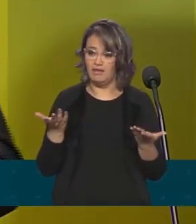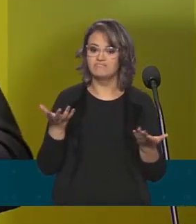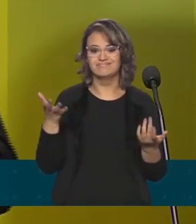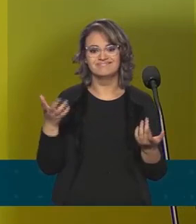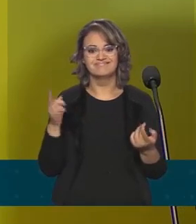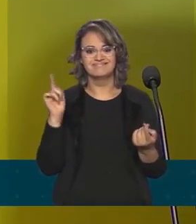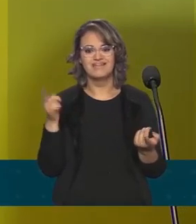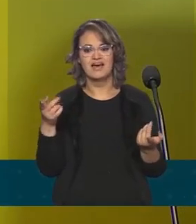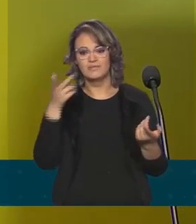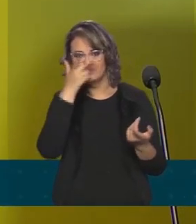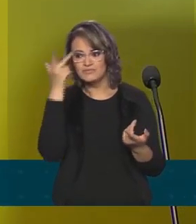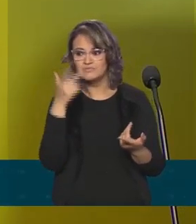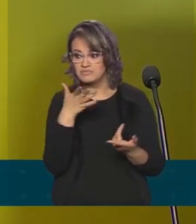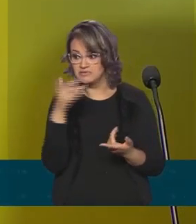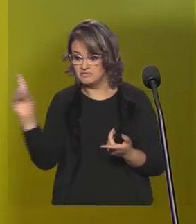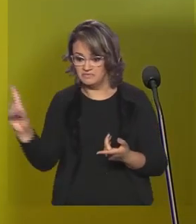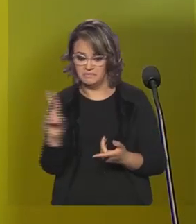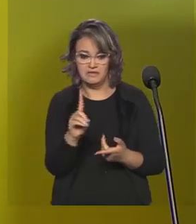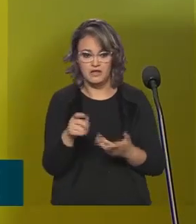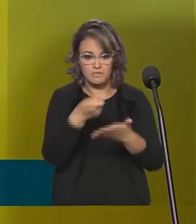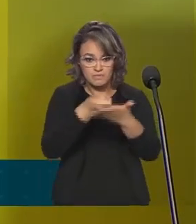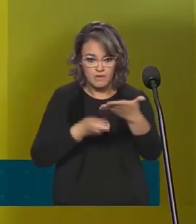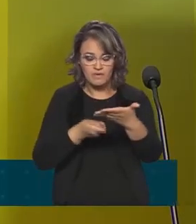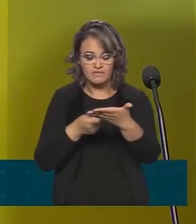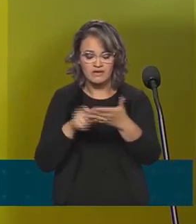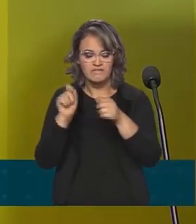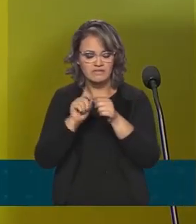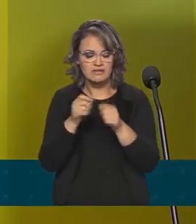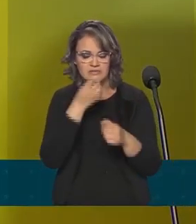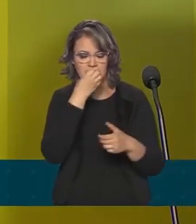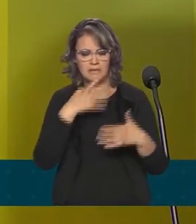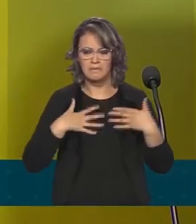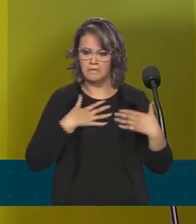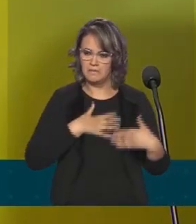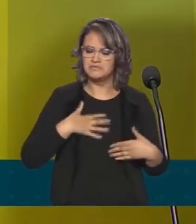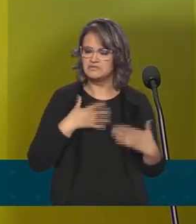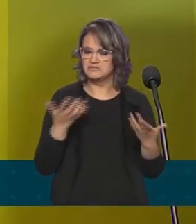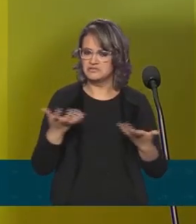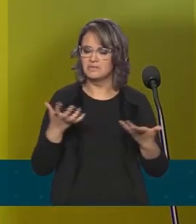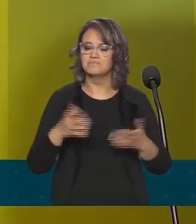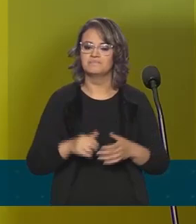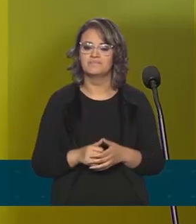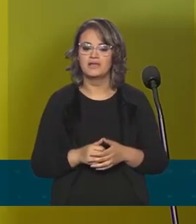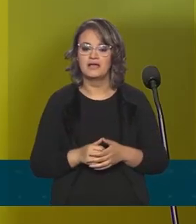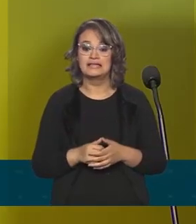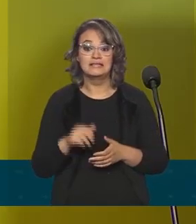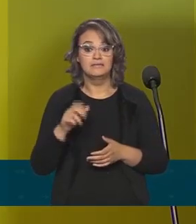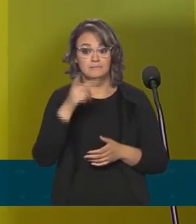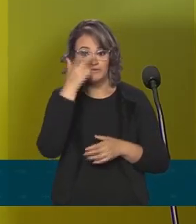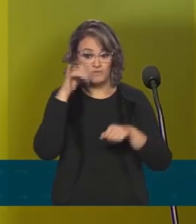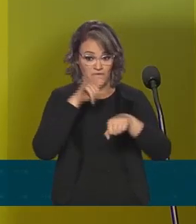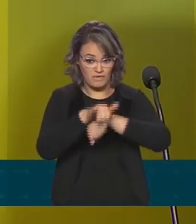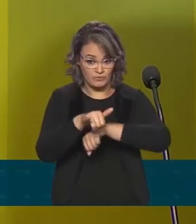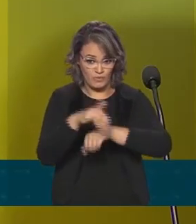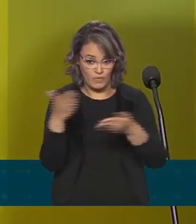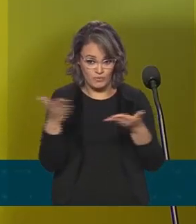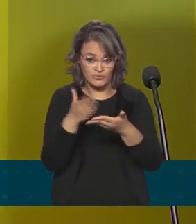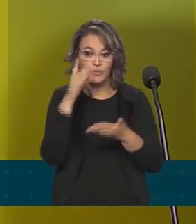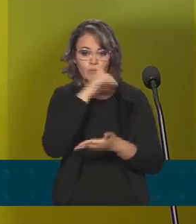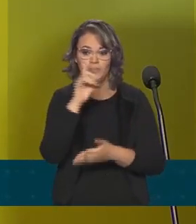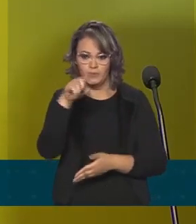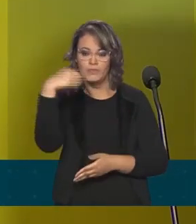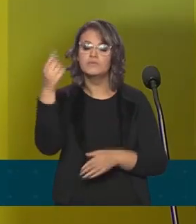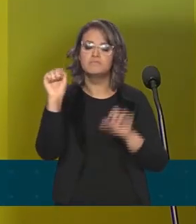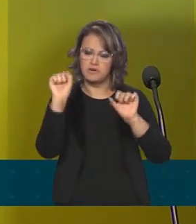em que a pessoa sinta confiança e consiga para a gente poder fazer essa mudança. Quem faltou hoje, pode vir fazer a prova no domingo que vem.